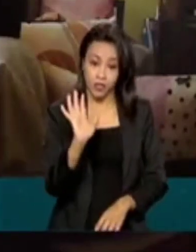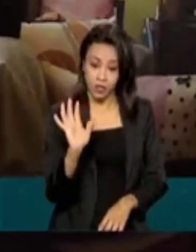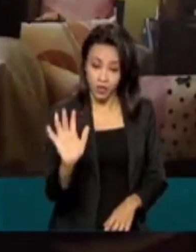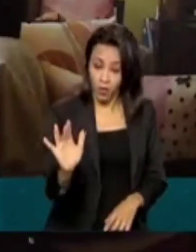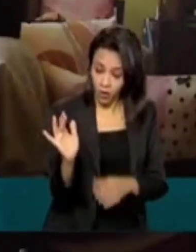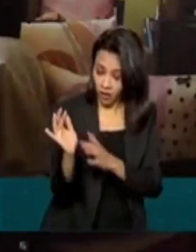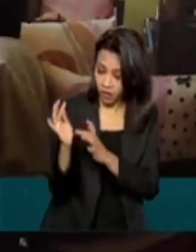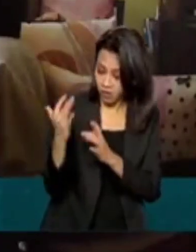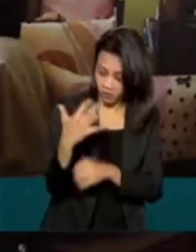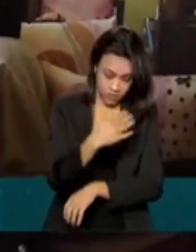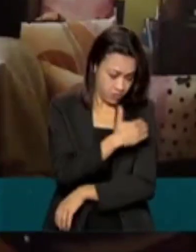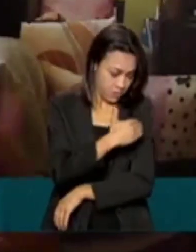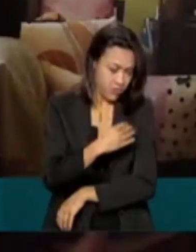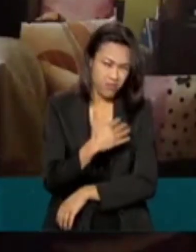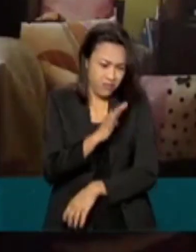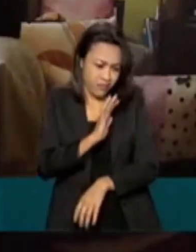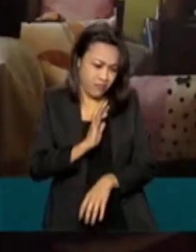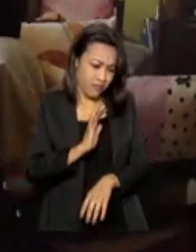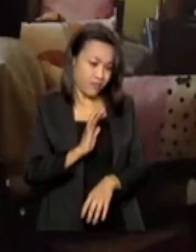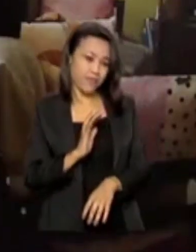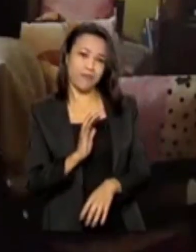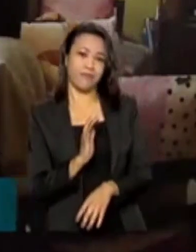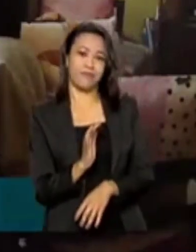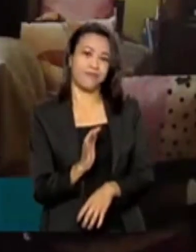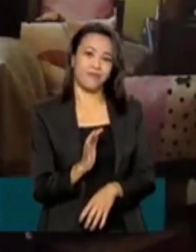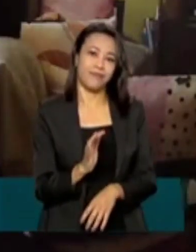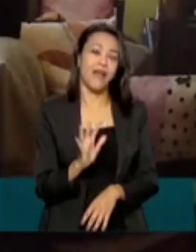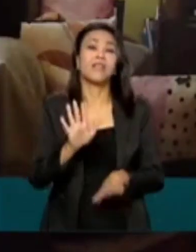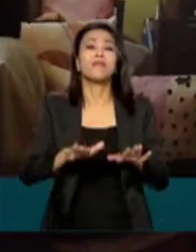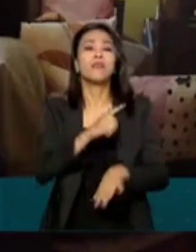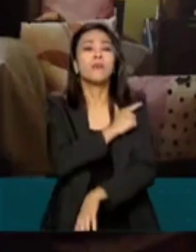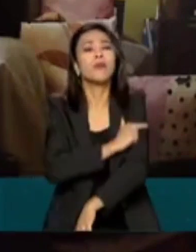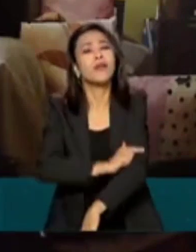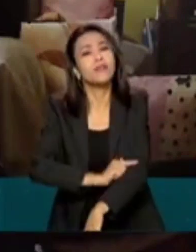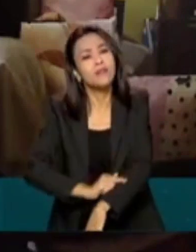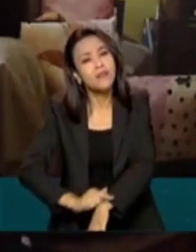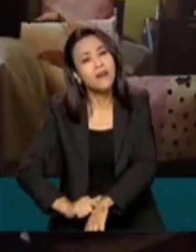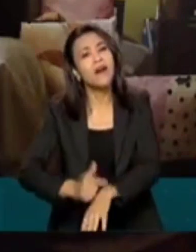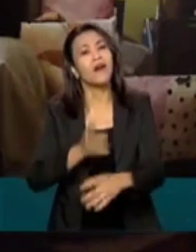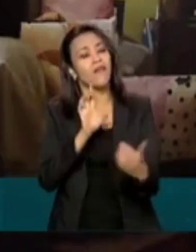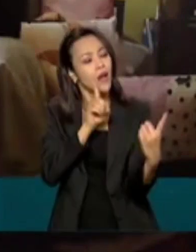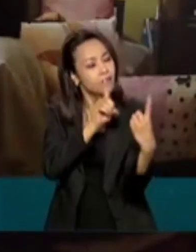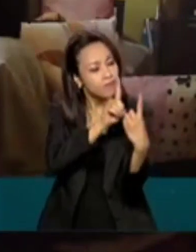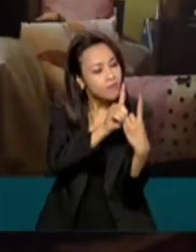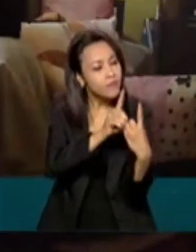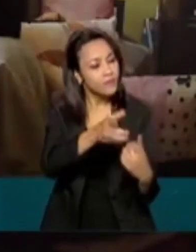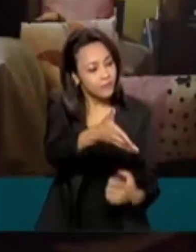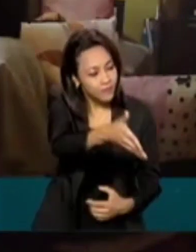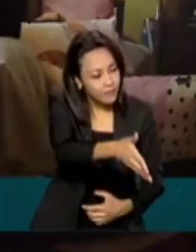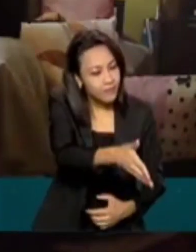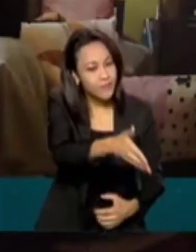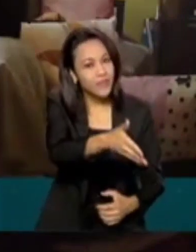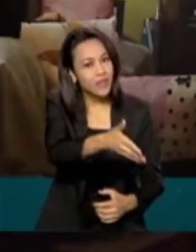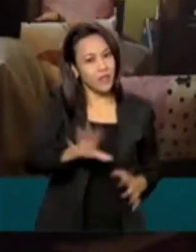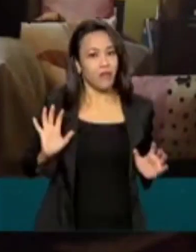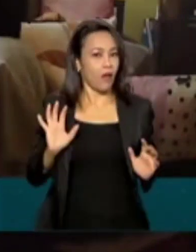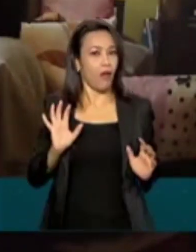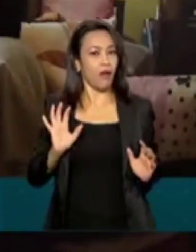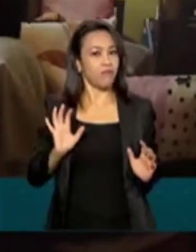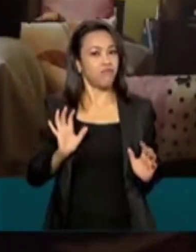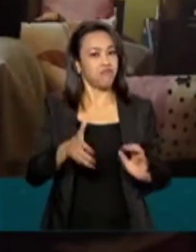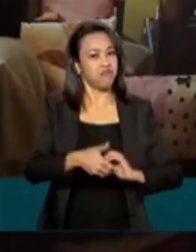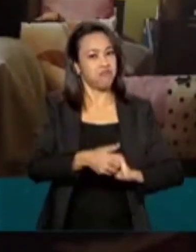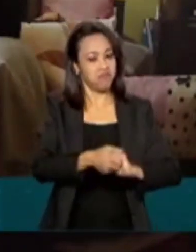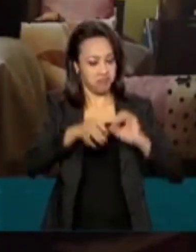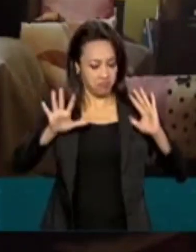incomoda, então às vezes a pessoa muito gentilmente vai atender e vai indicar a mão e provavelmente pode ser que ele não queira dar a